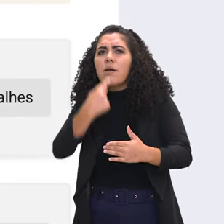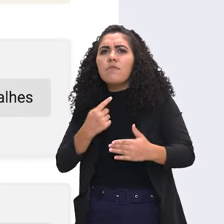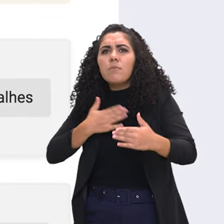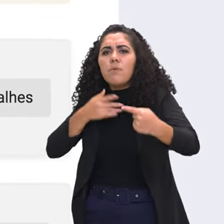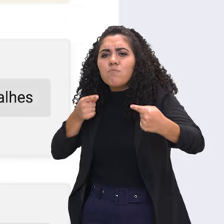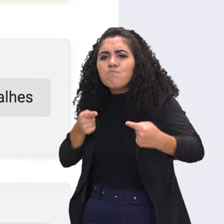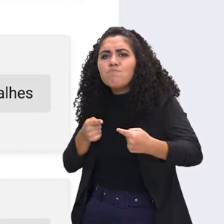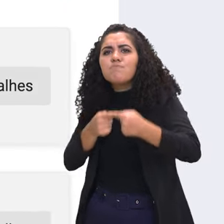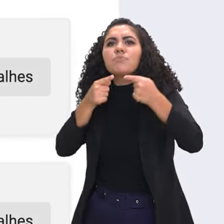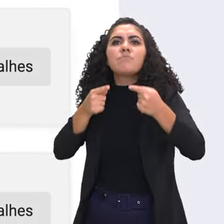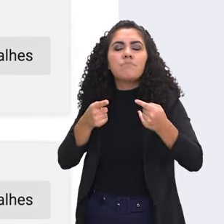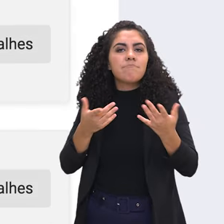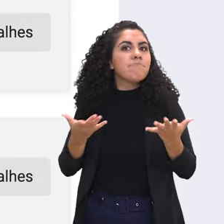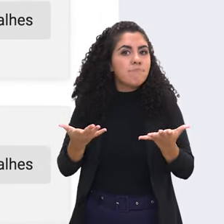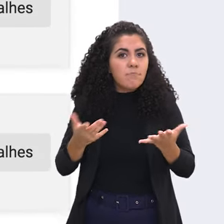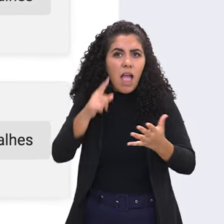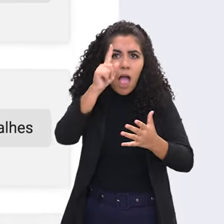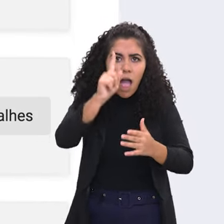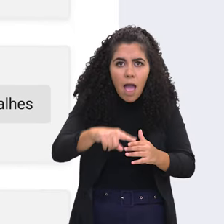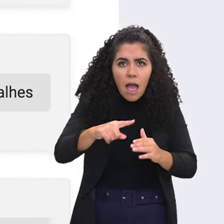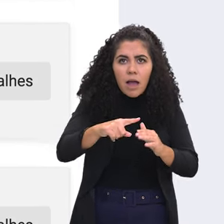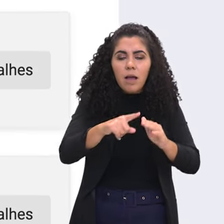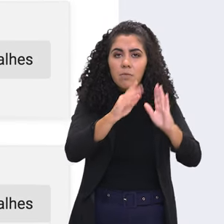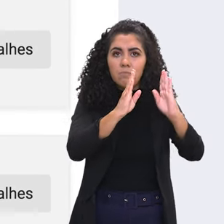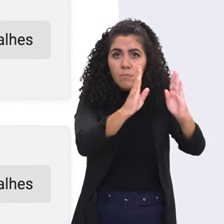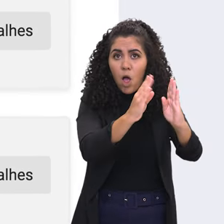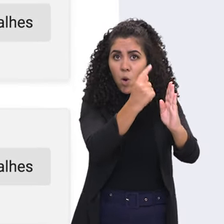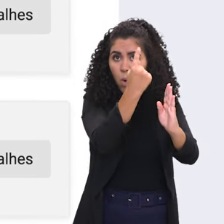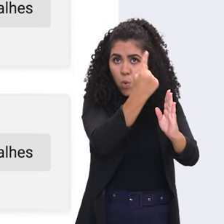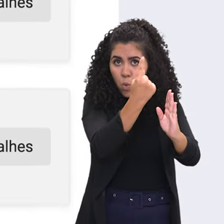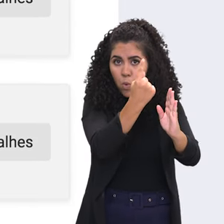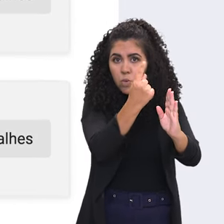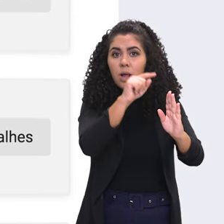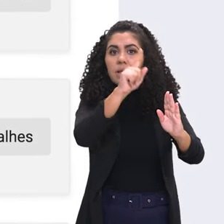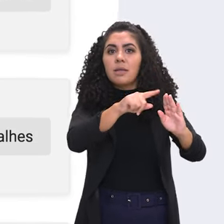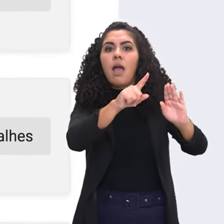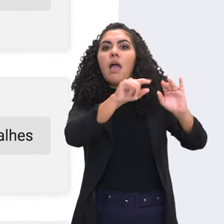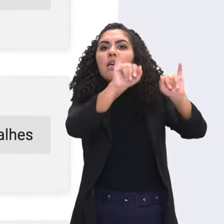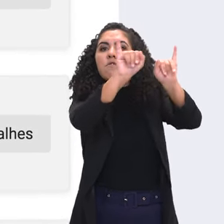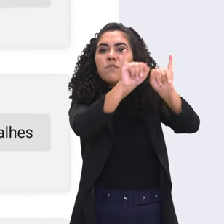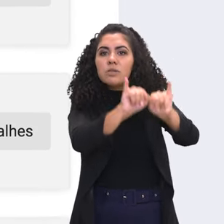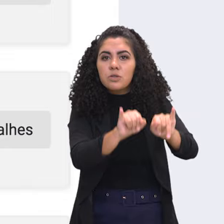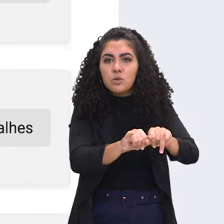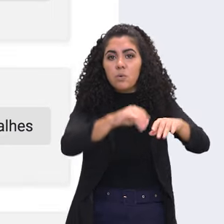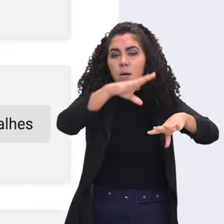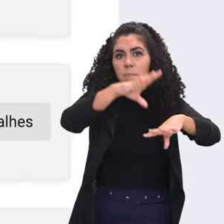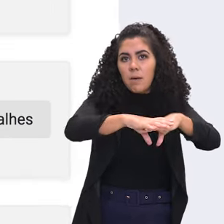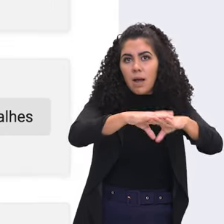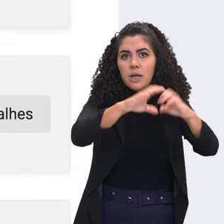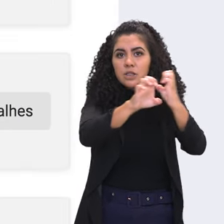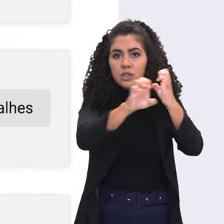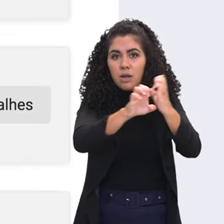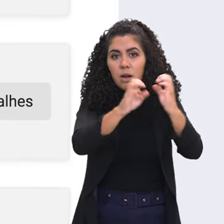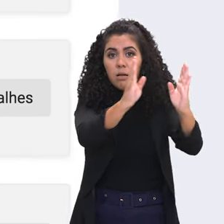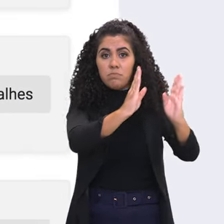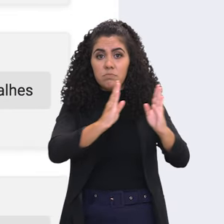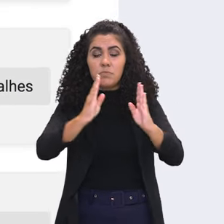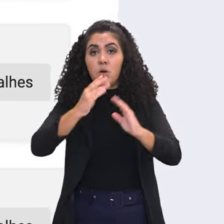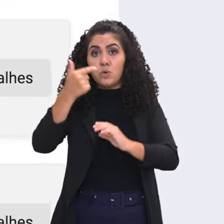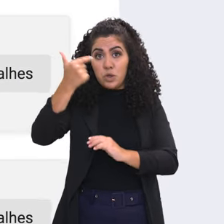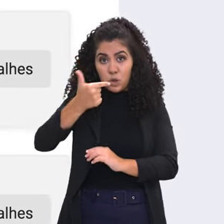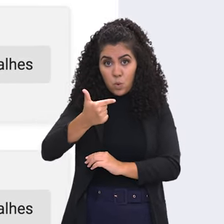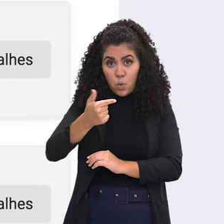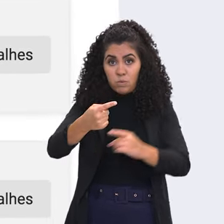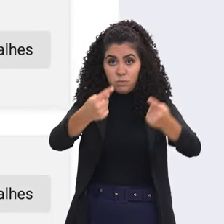perfil se enquadra. É no bloco 1, que é o bloco de infraestrutura exatas e engenharia. É no bloco 2, tecnologia,